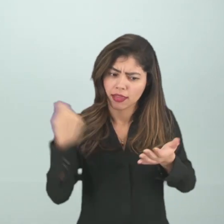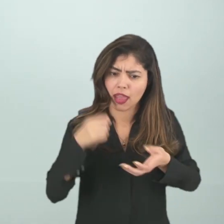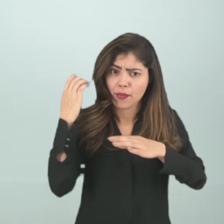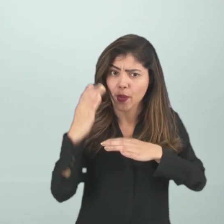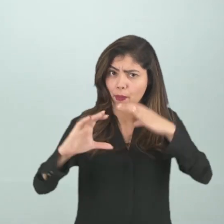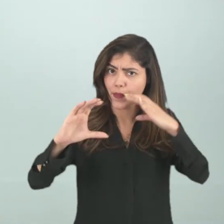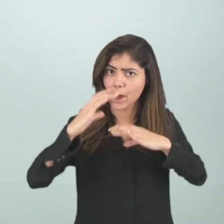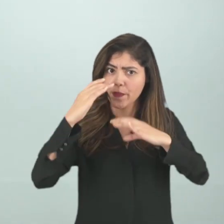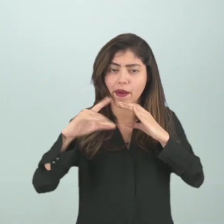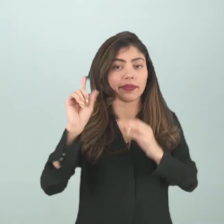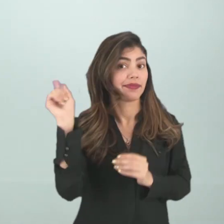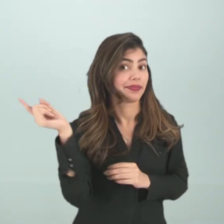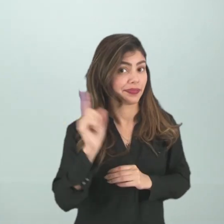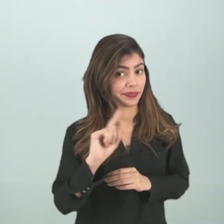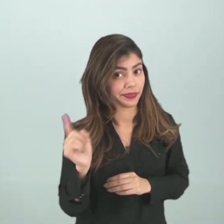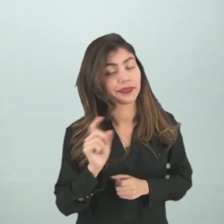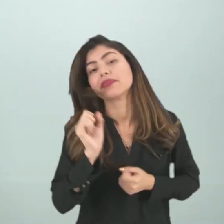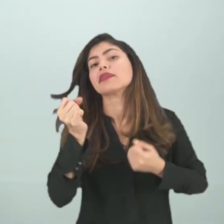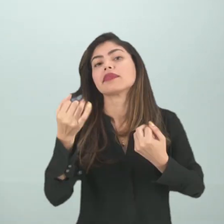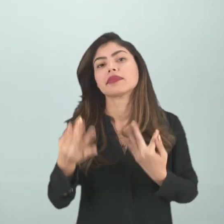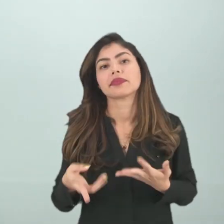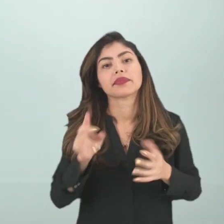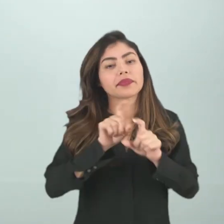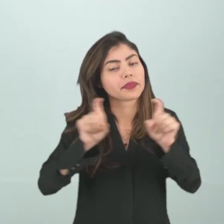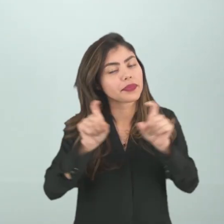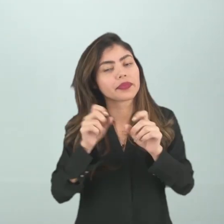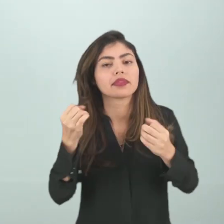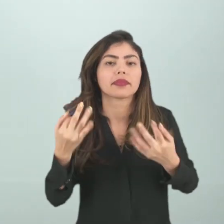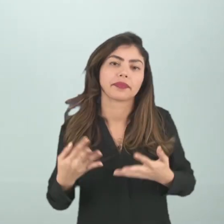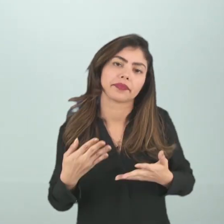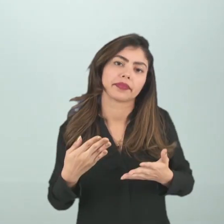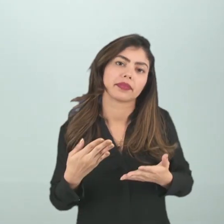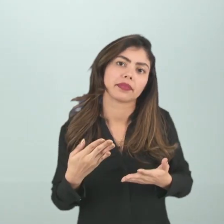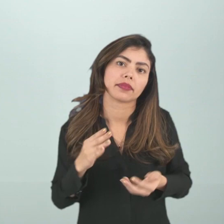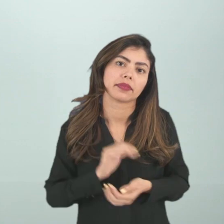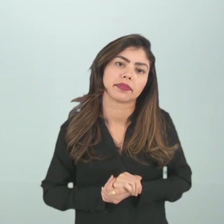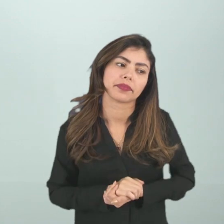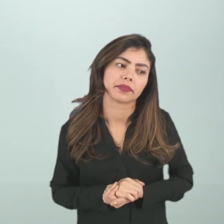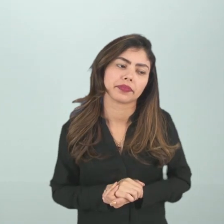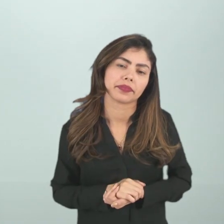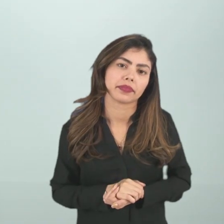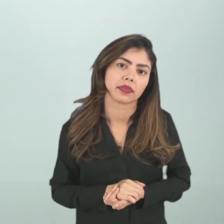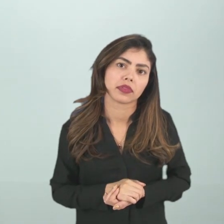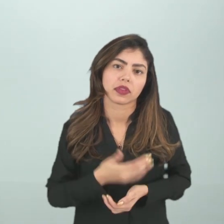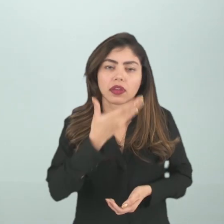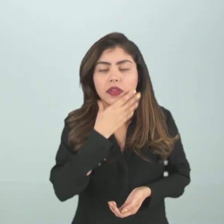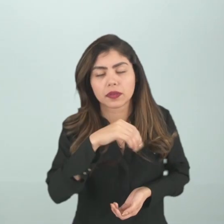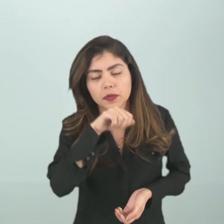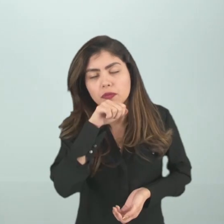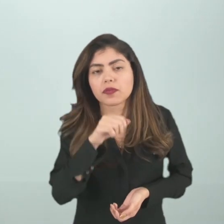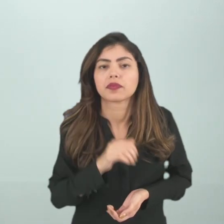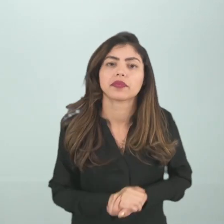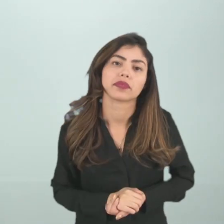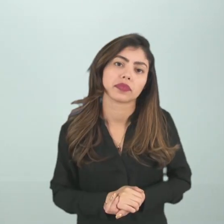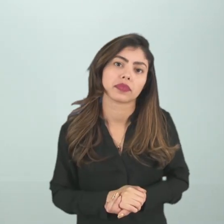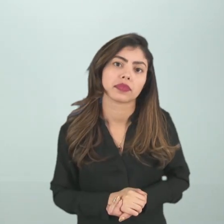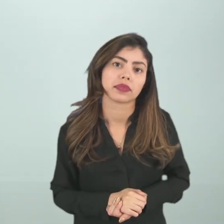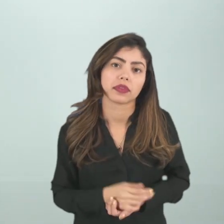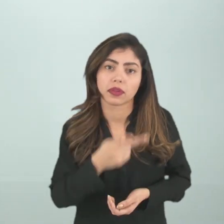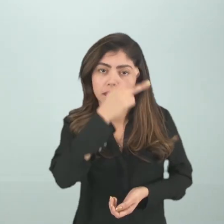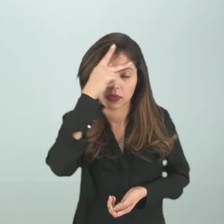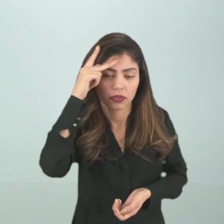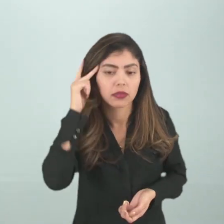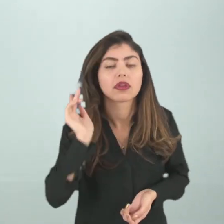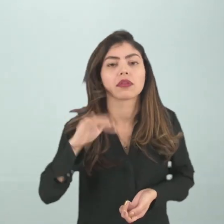cantando? Não, né? Então, esse termo grifado dizia que eles, os pais, ou enfim, uma